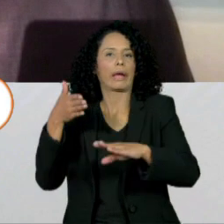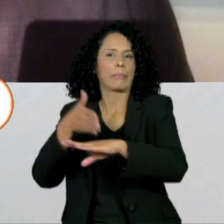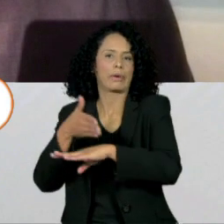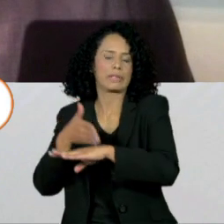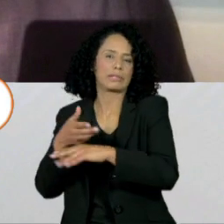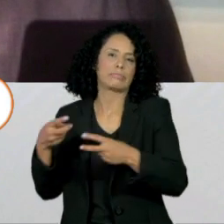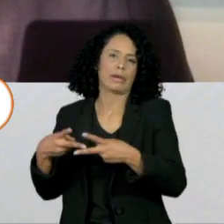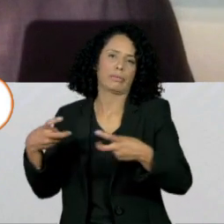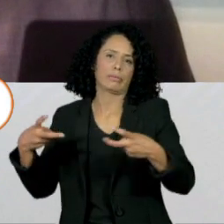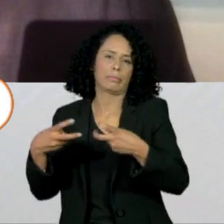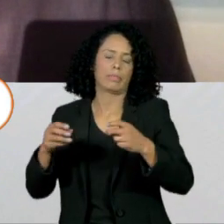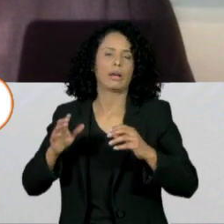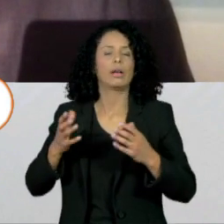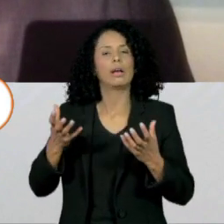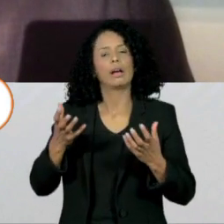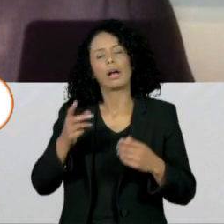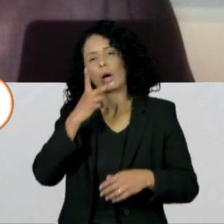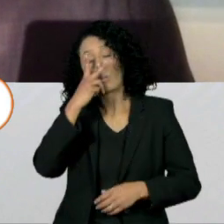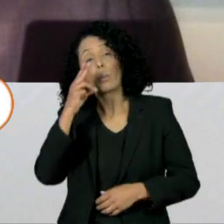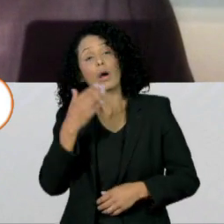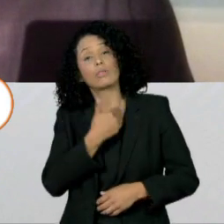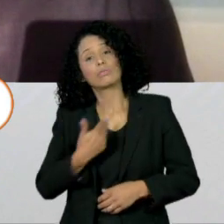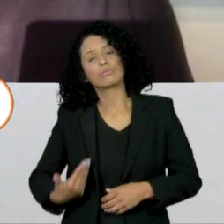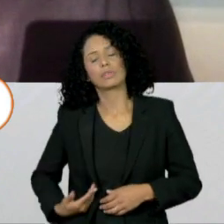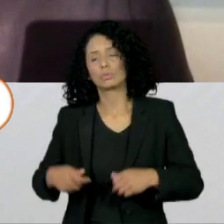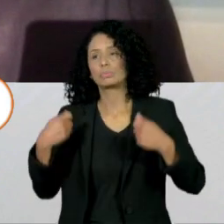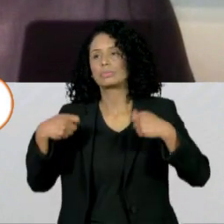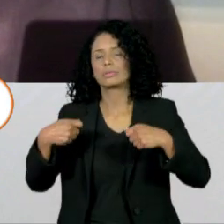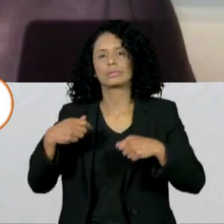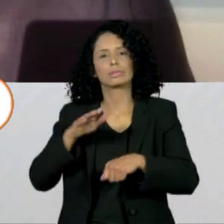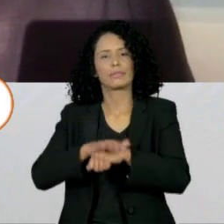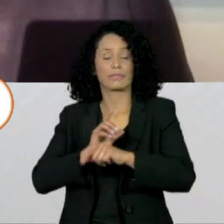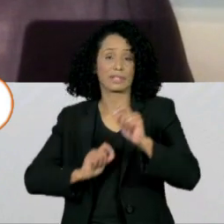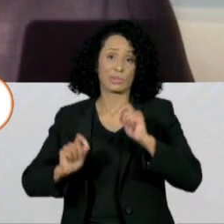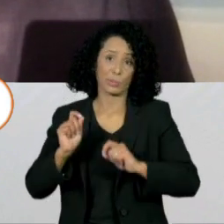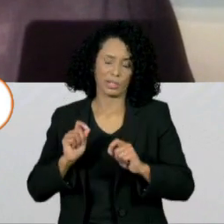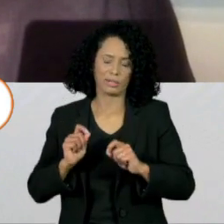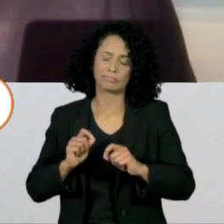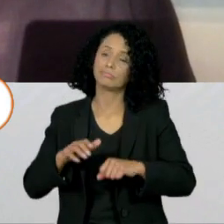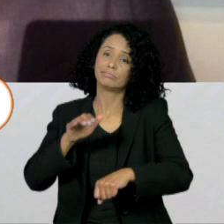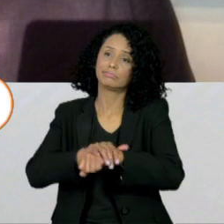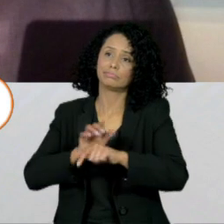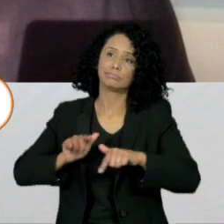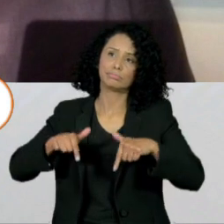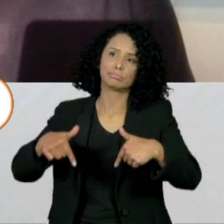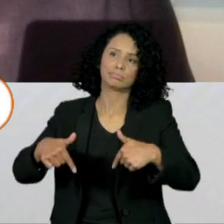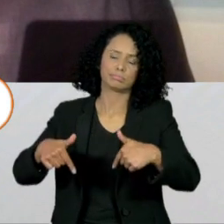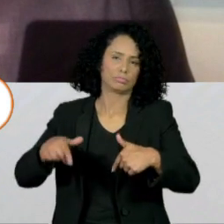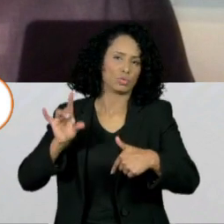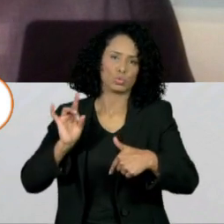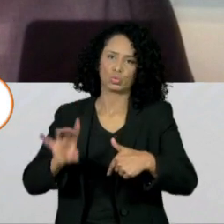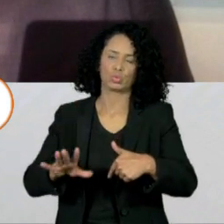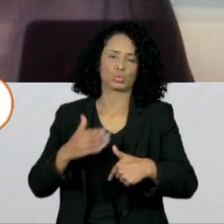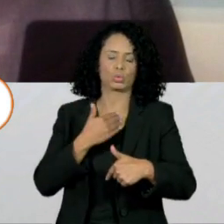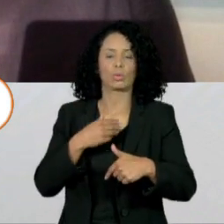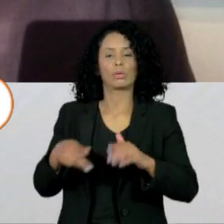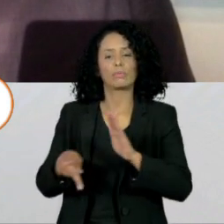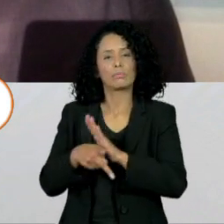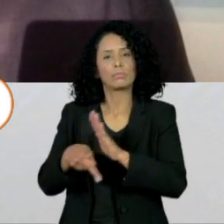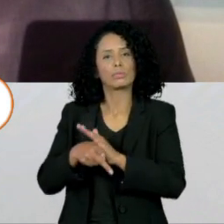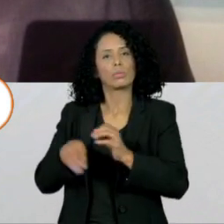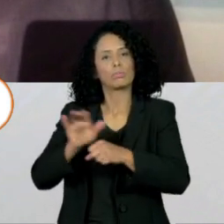governo deveria fazer, e começou a fazer de certa maneira agora, é política pública. Então, o governo, através do Congresso Nacional,